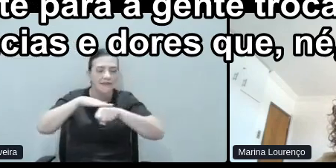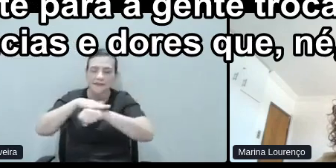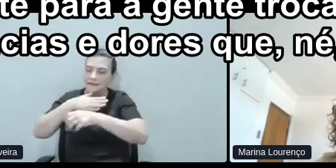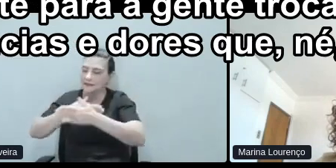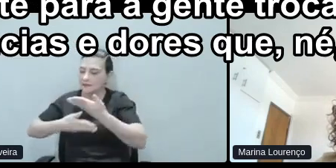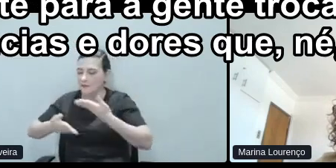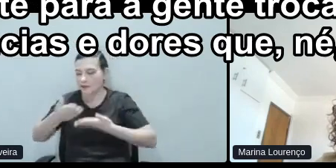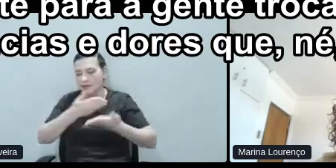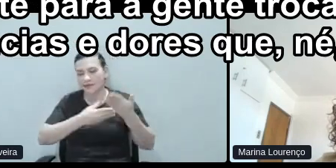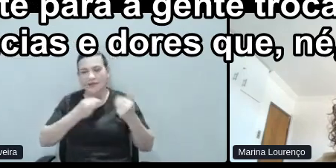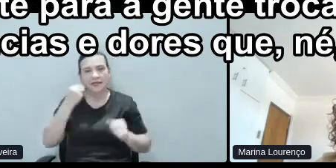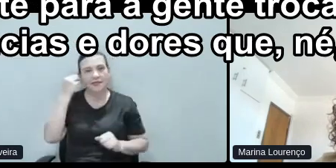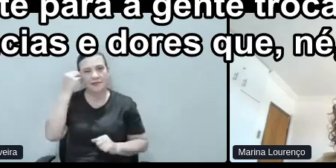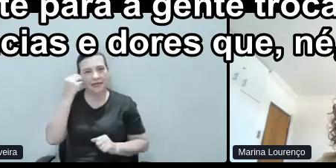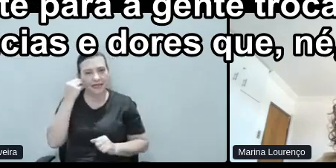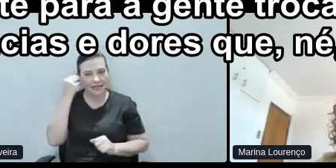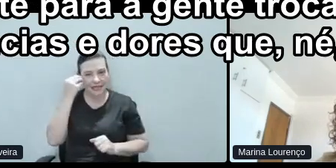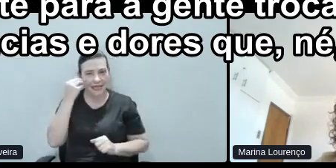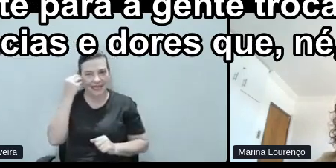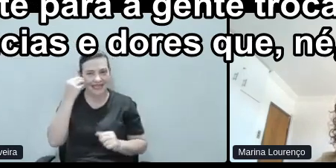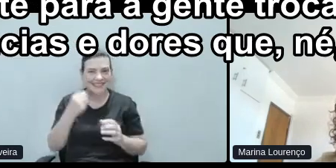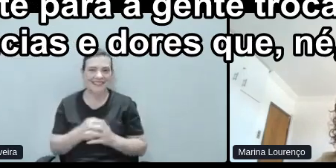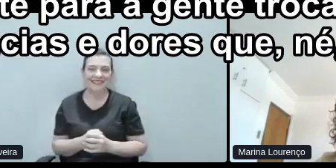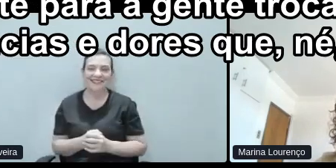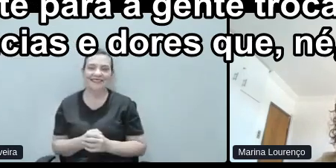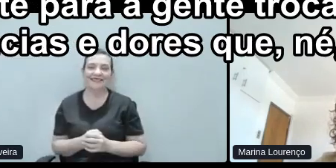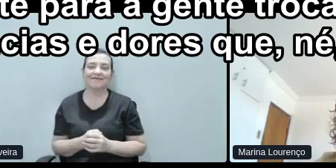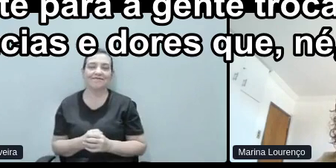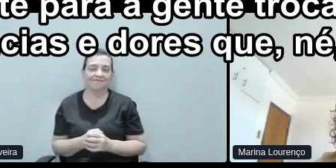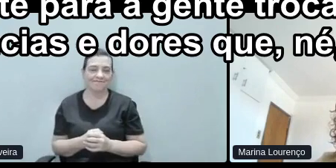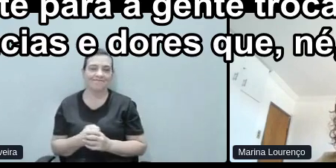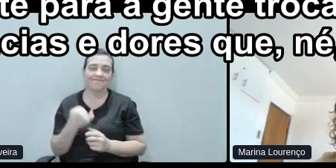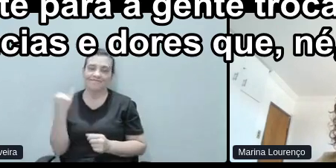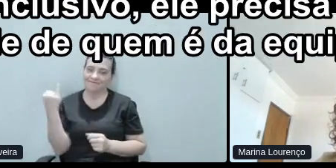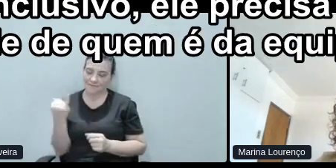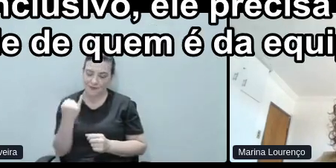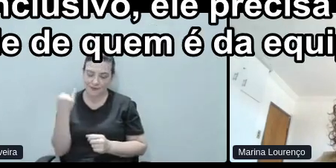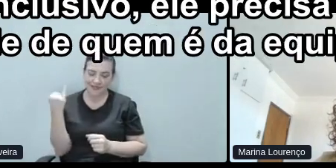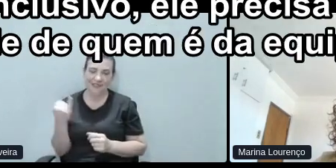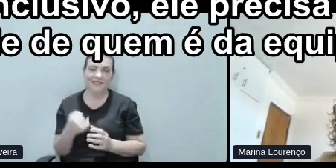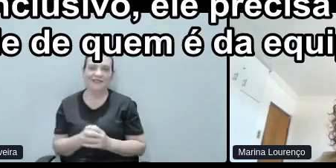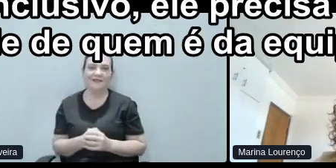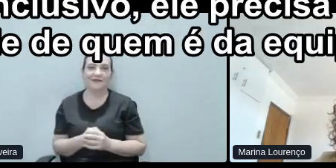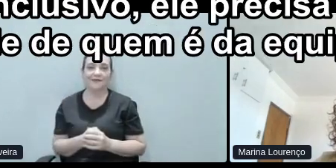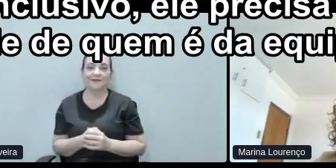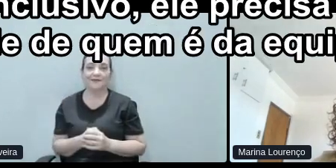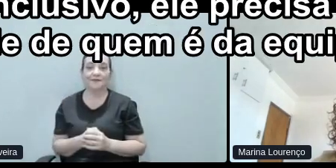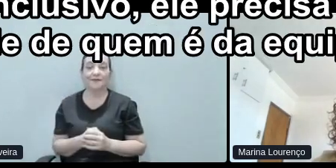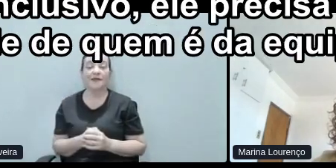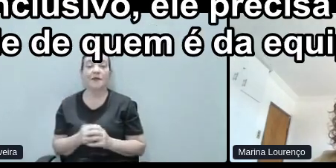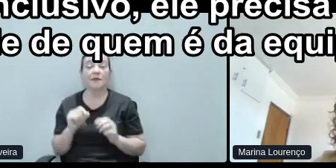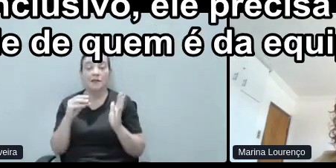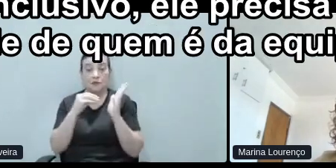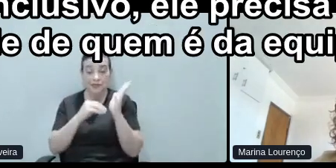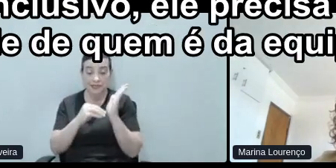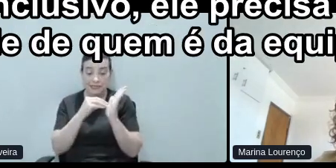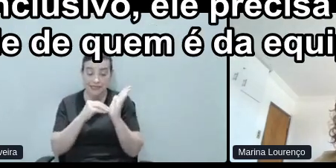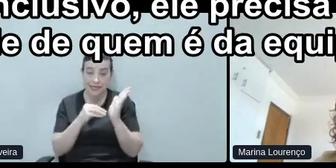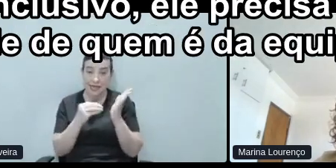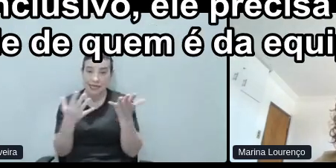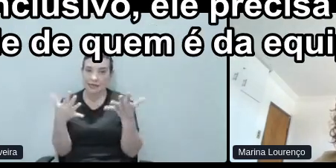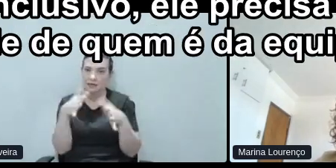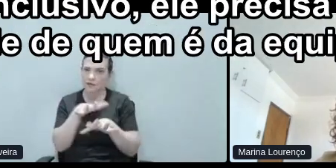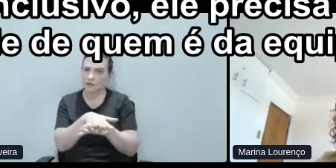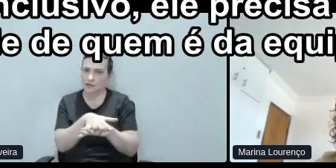experiências e dores que, né, é sempre importante. Mas o design inclusivo, ele precisa ser